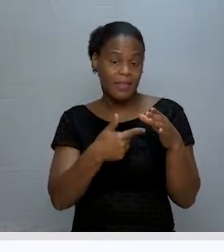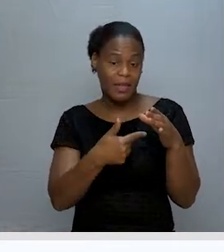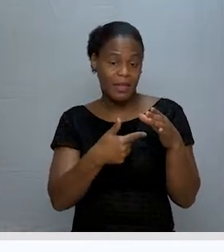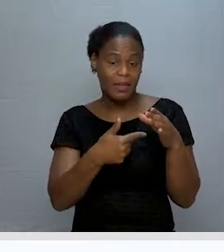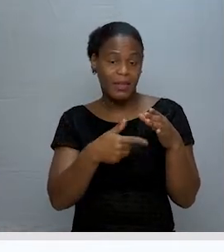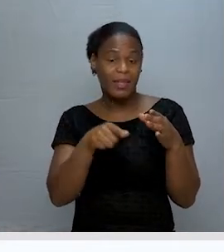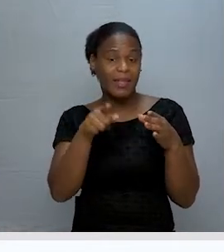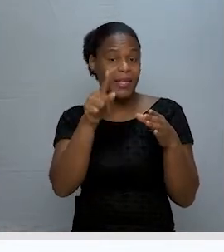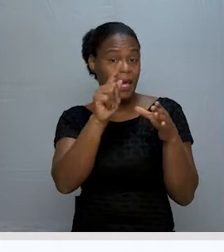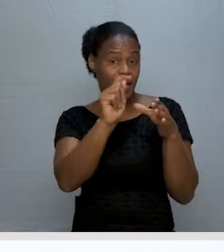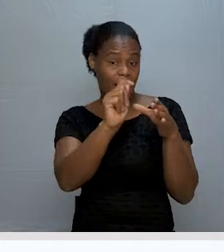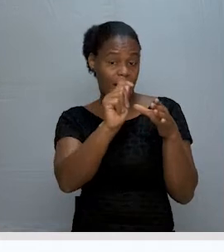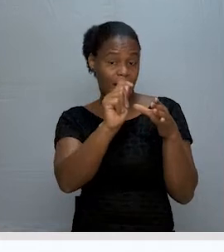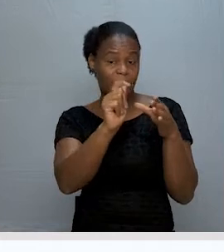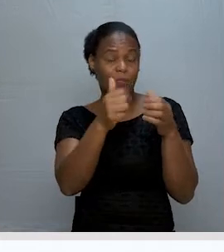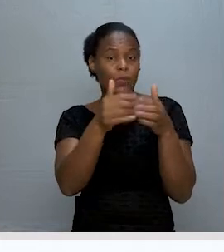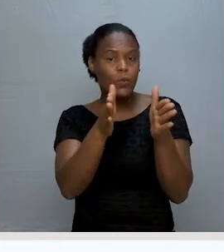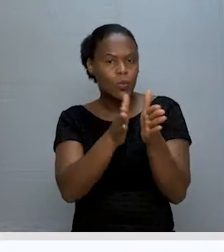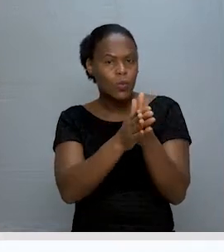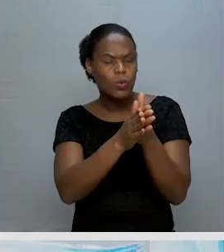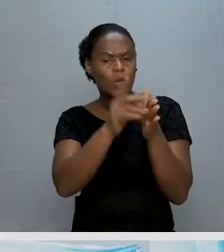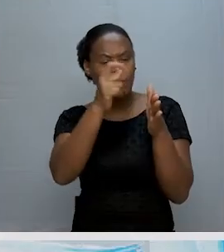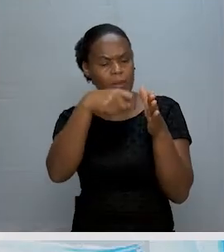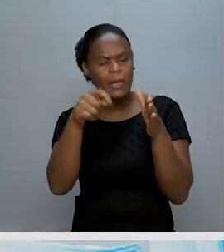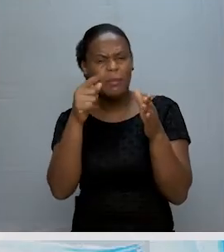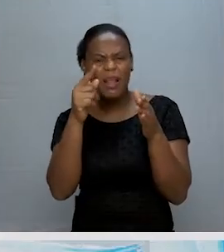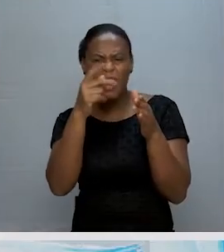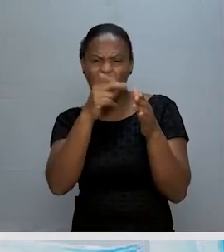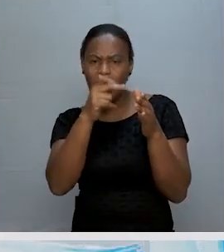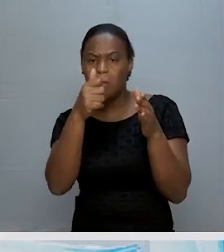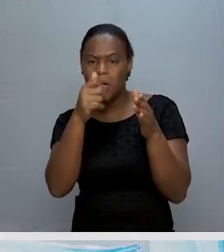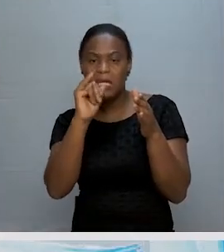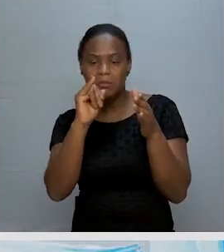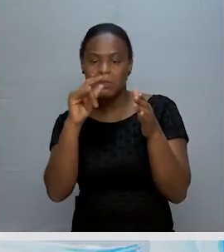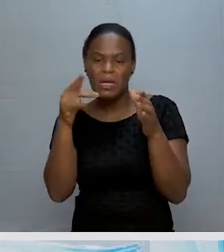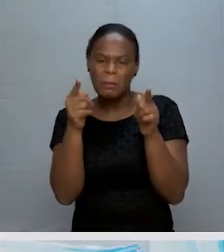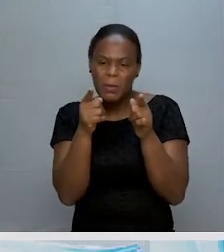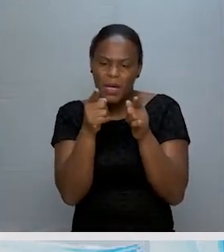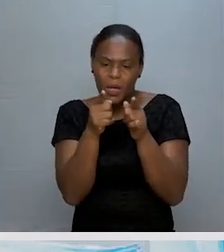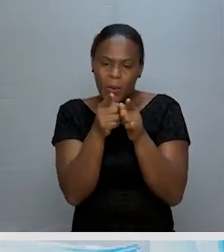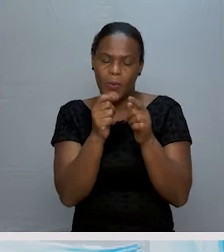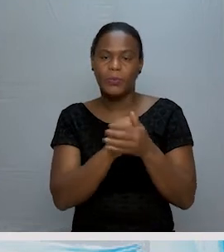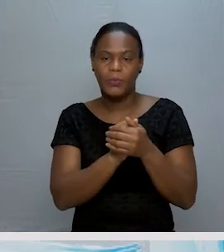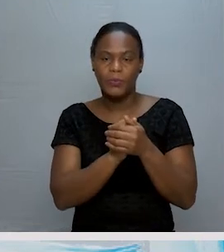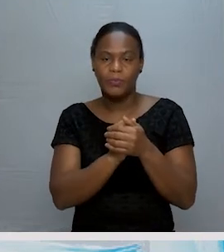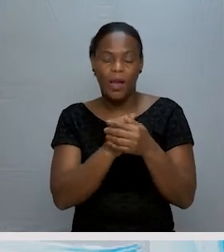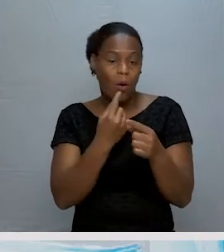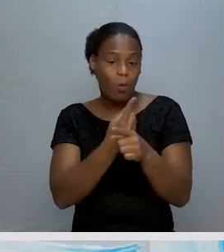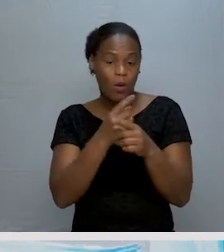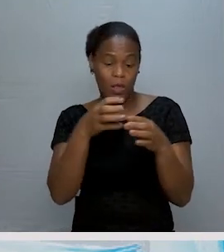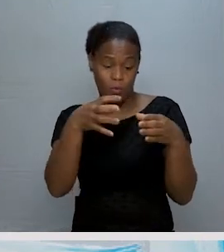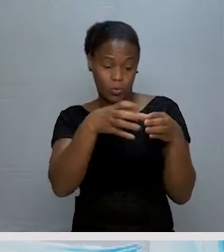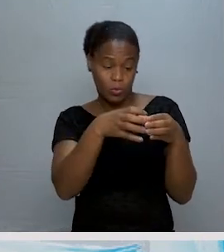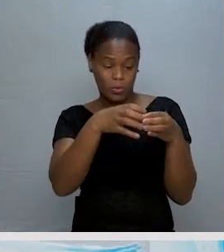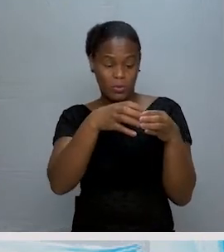E, todos são representados em letra minúscula, como nós vimos na definição. Os elementos que estão fora